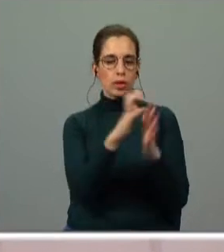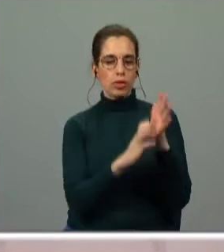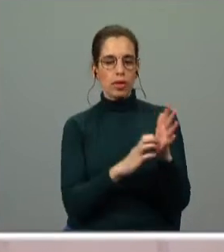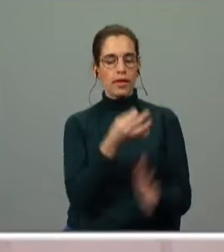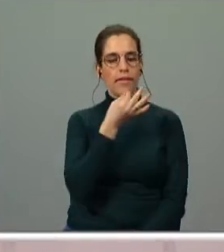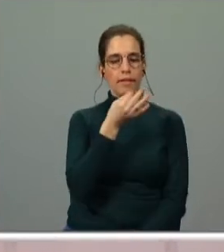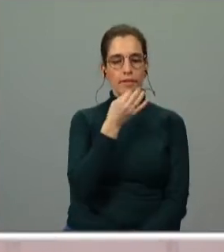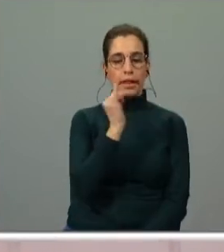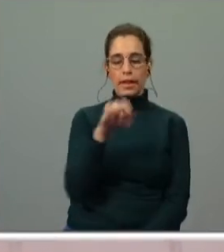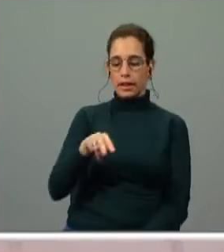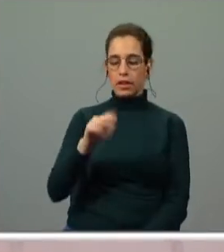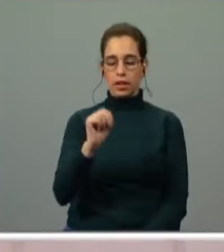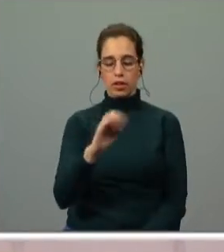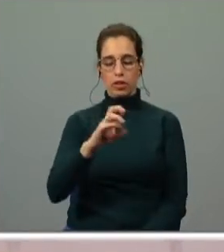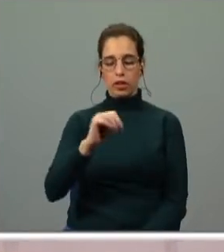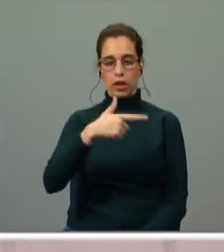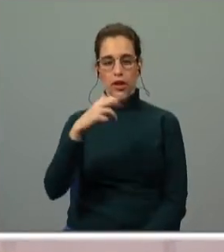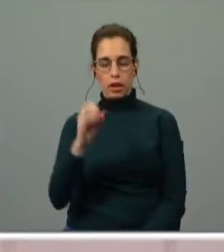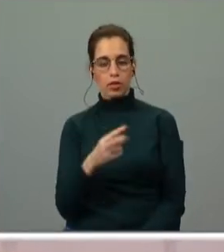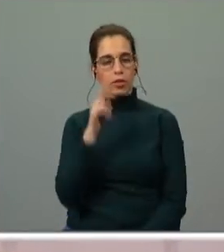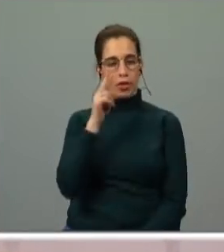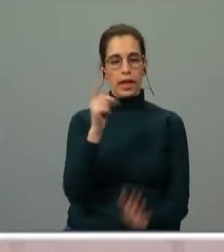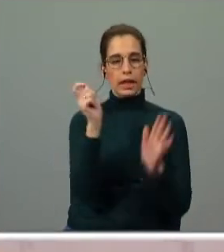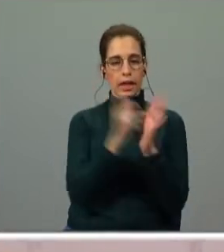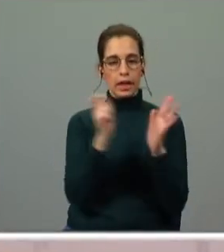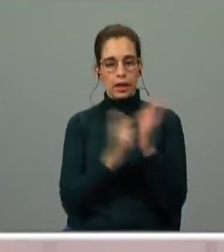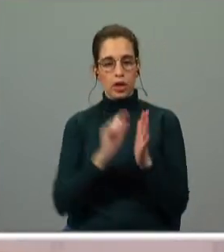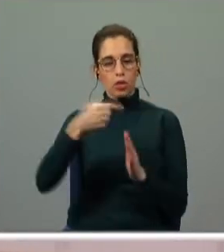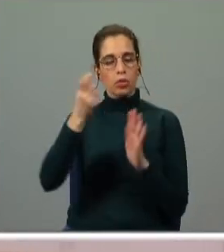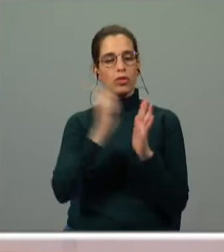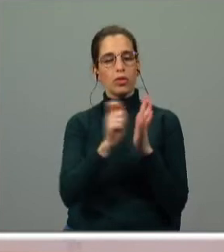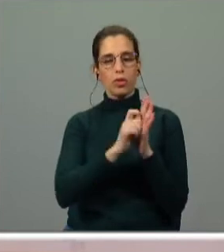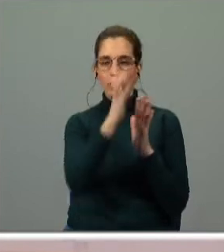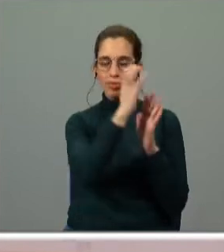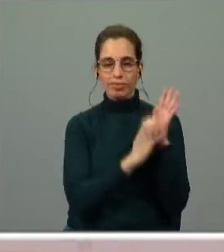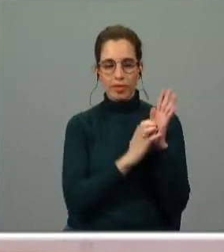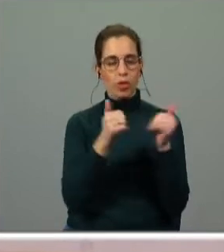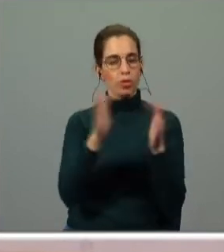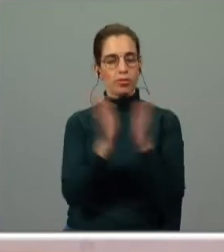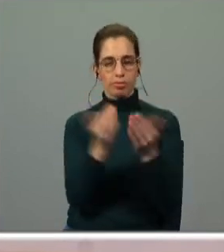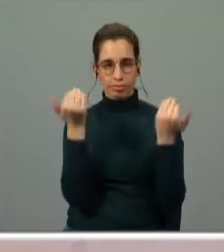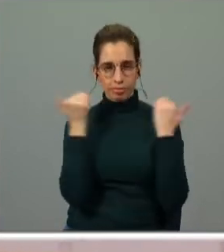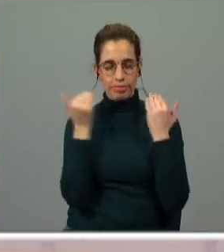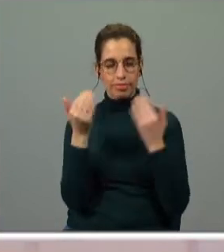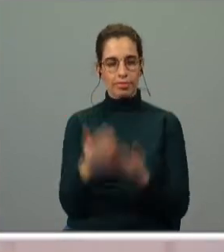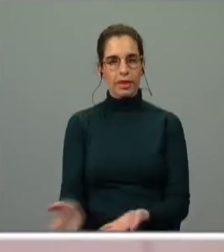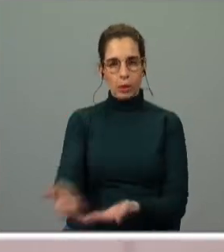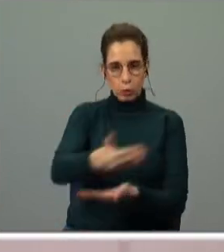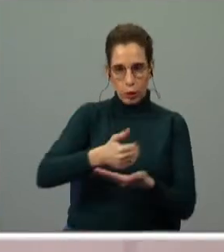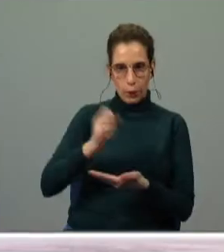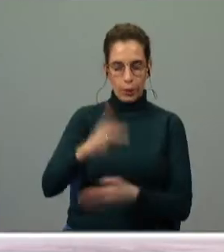exatamente do caso de Inês de Castro. Vais ver, tomar notas e depois vamos escrever um textinho com toda a informação que recolheres.